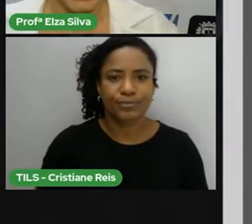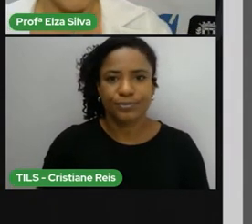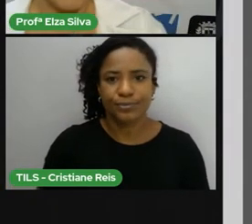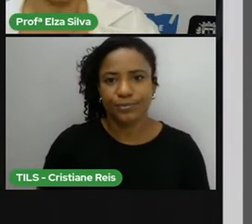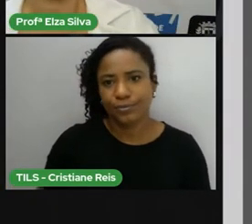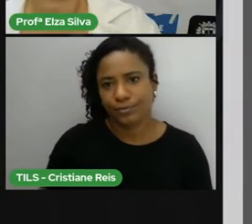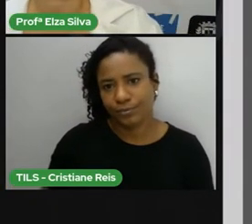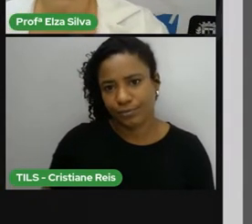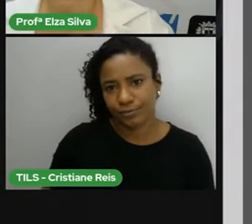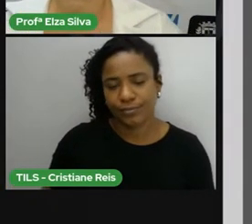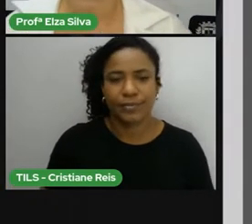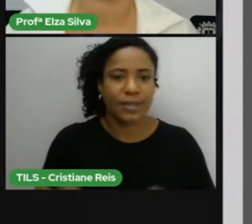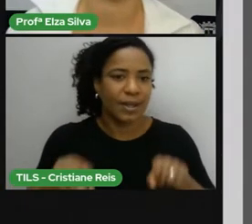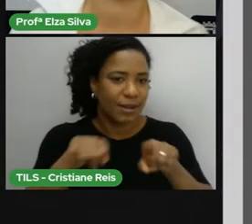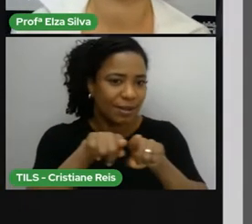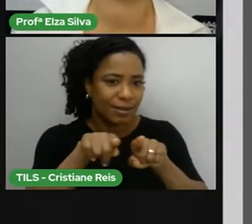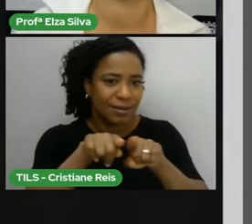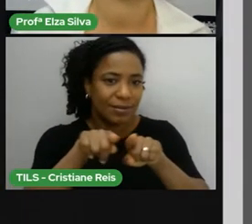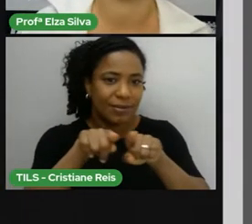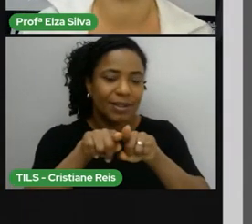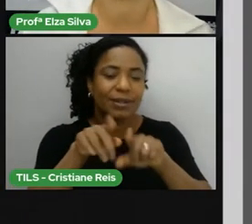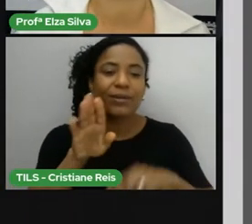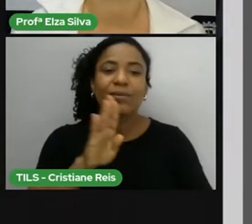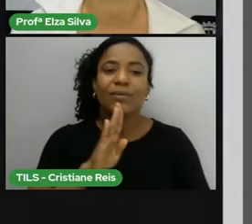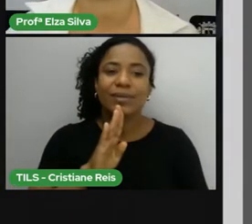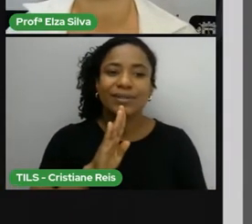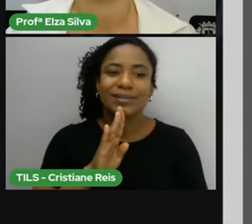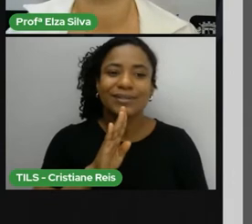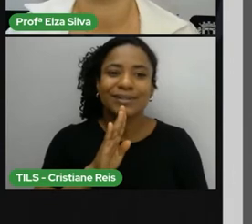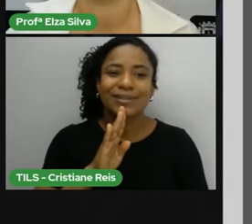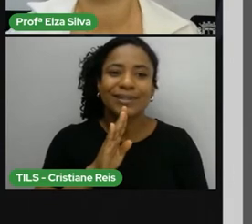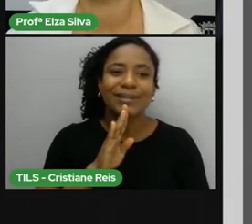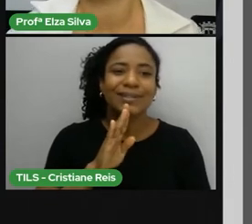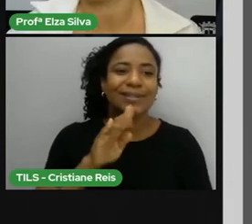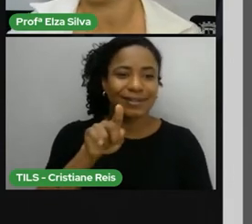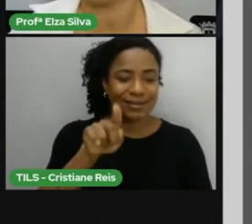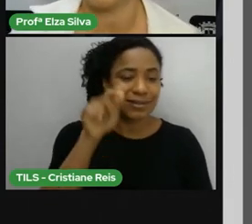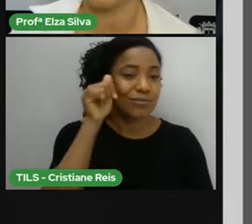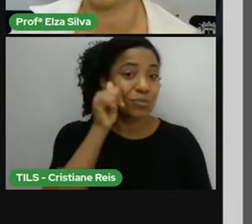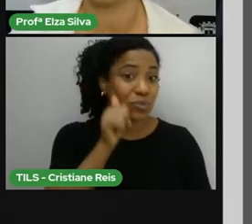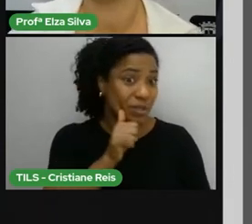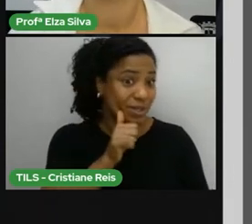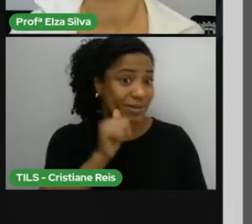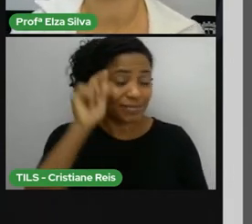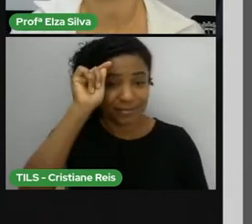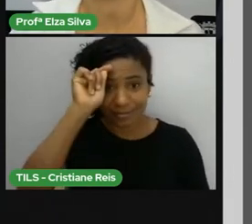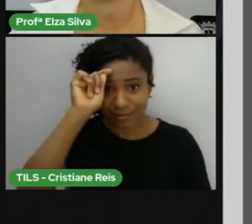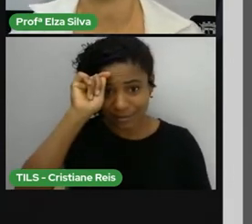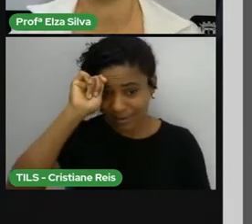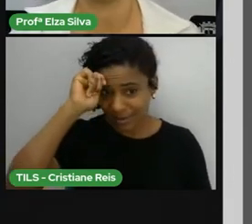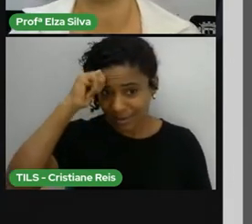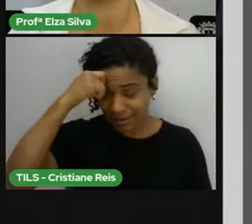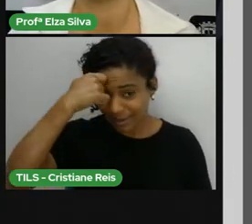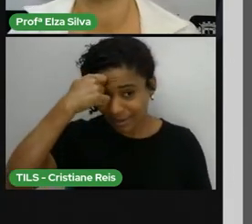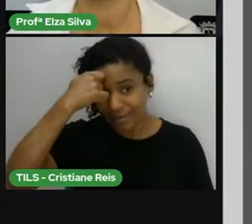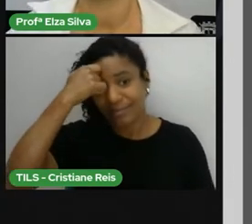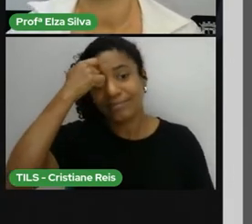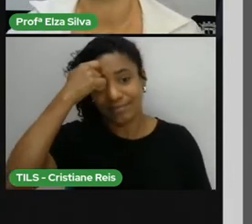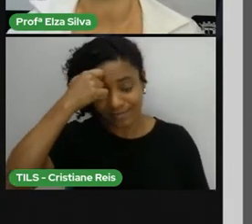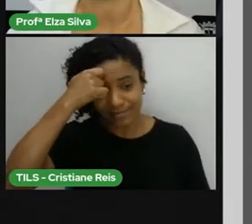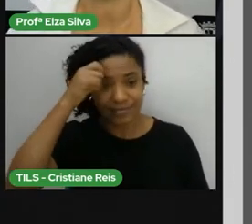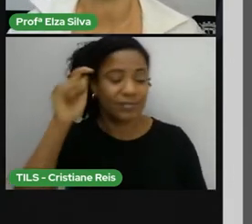Vamos conhecer também, na aula de hoje, uma mulher negra norte-americana